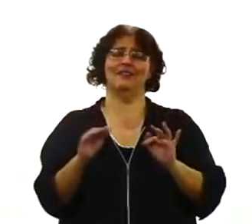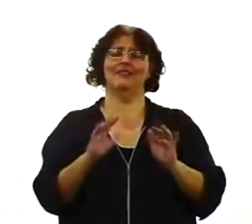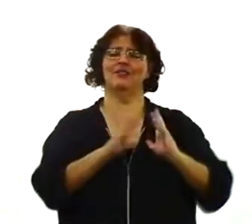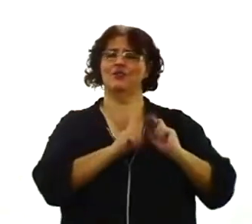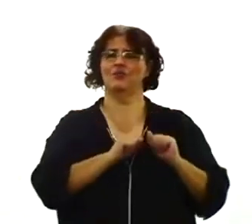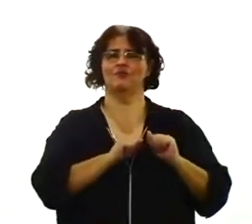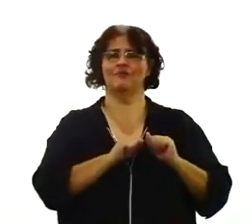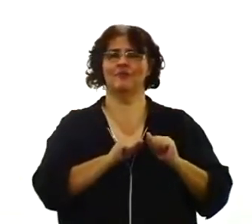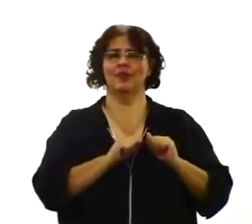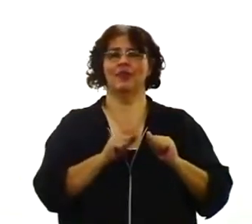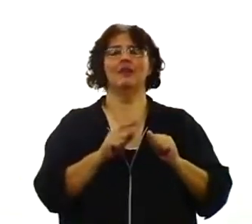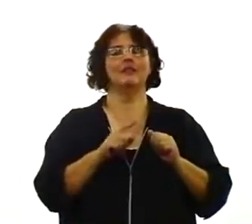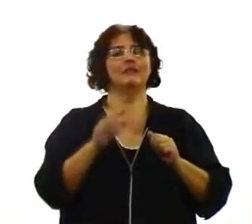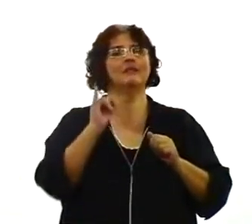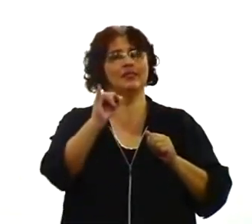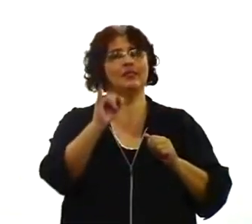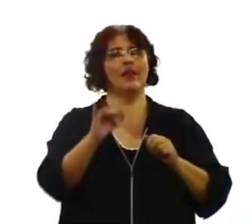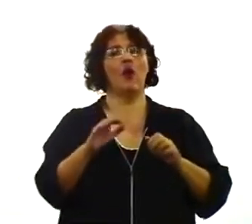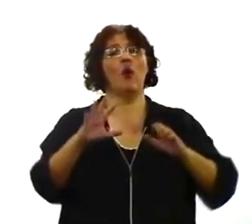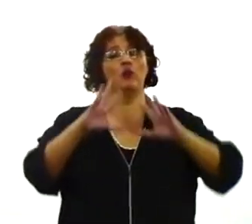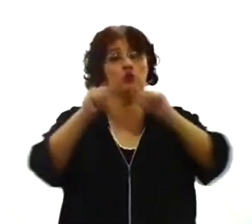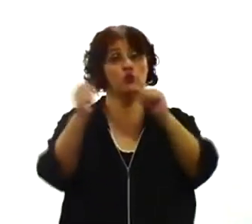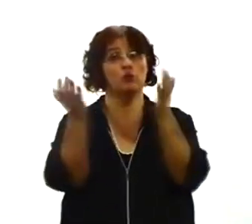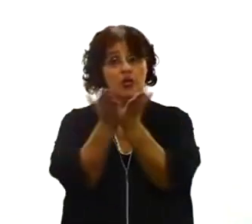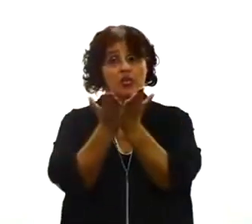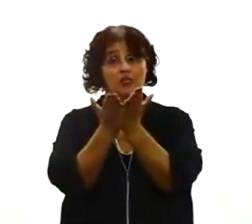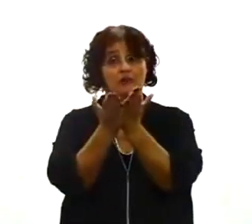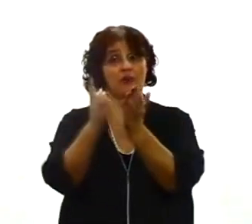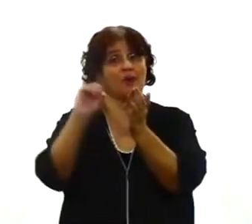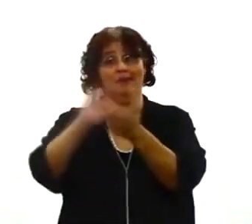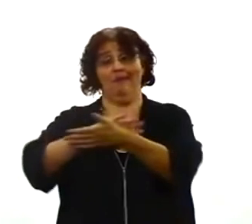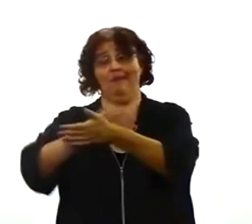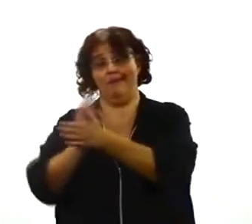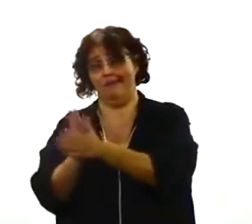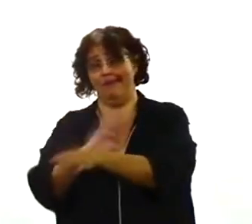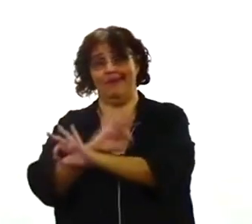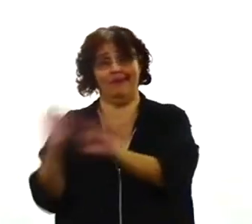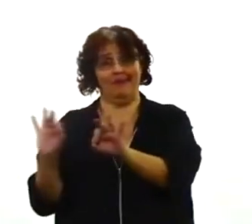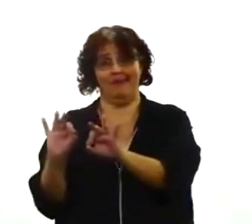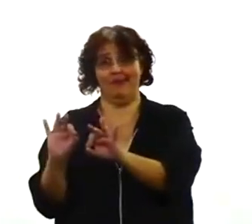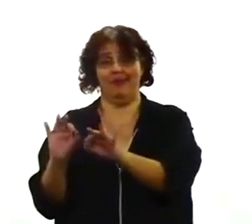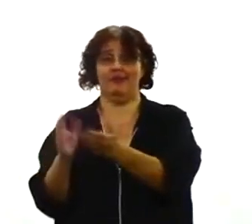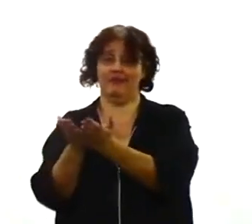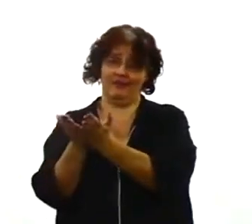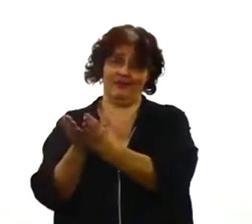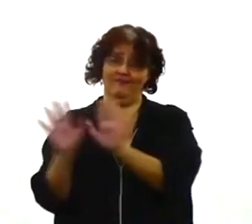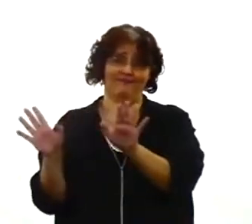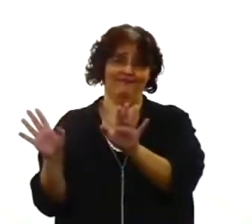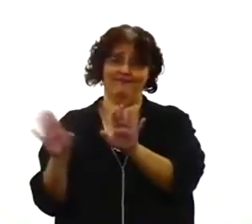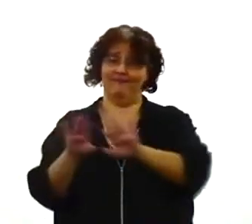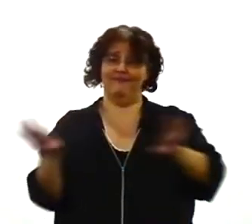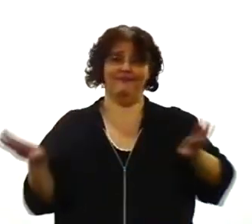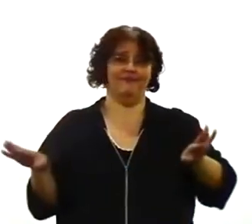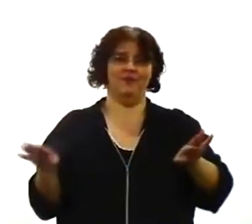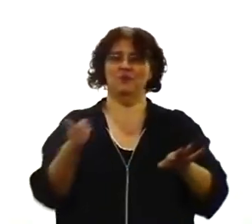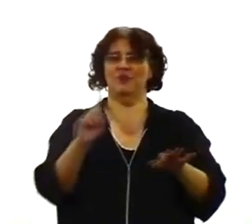nada crente. Só tem essas duas possibilidades. Ou é todo crente em Jesus Cristo. Tanto da sua primeira